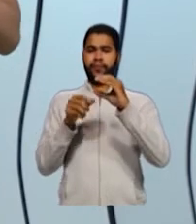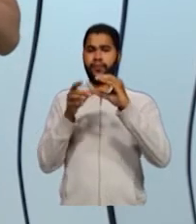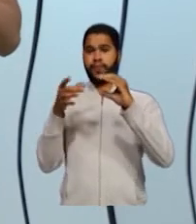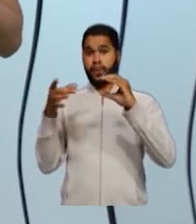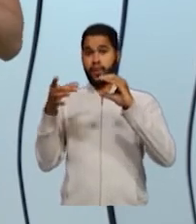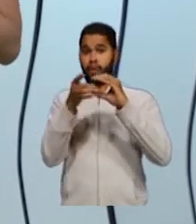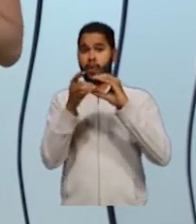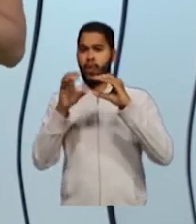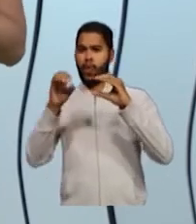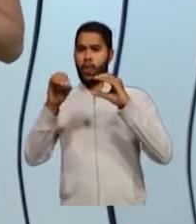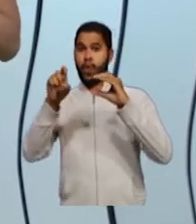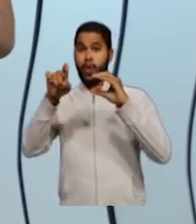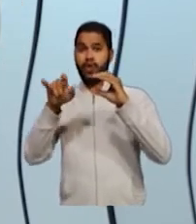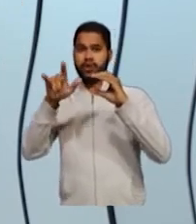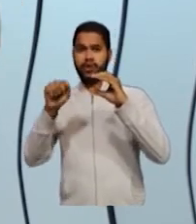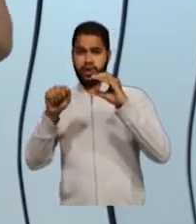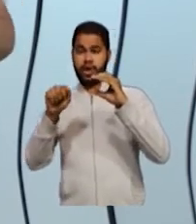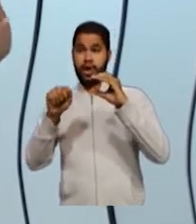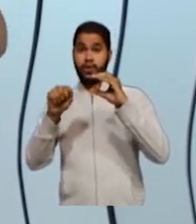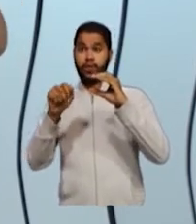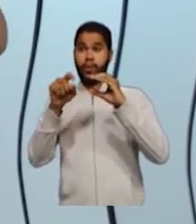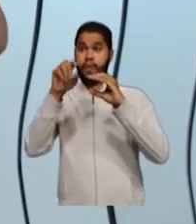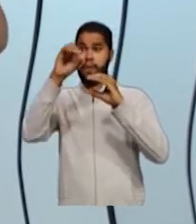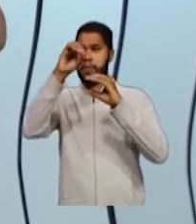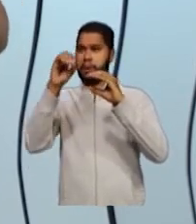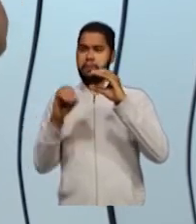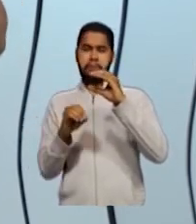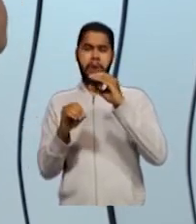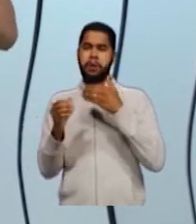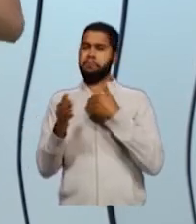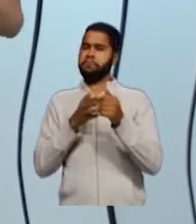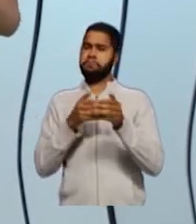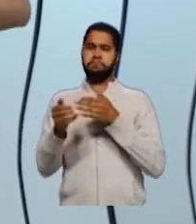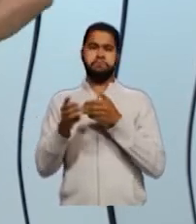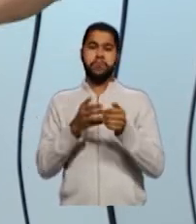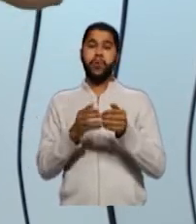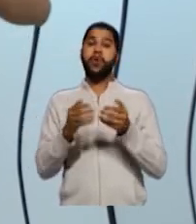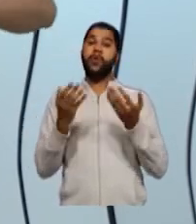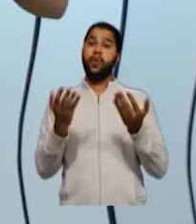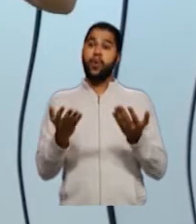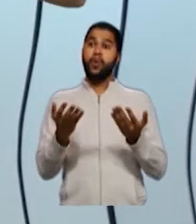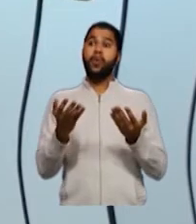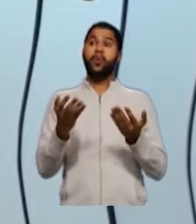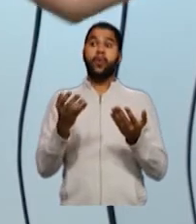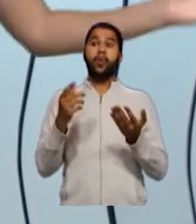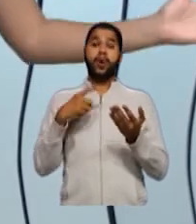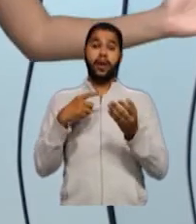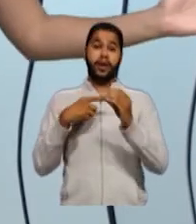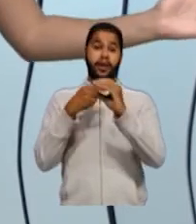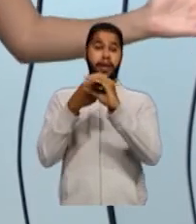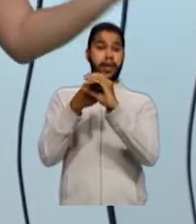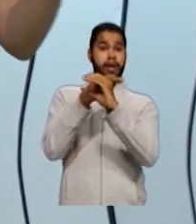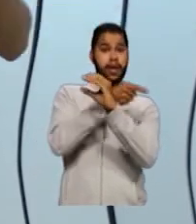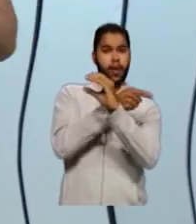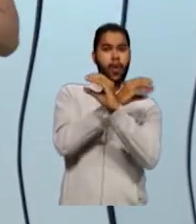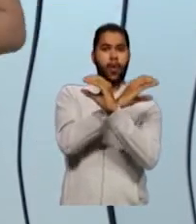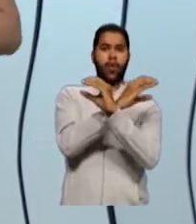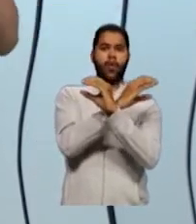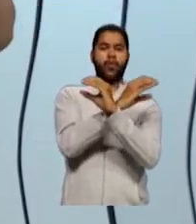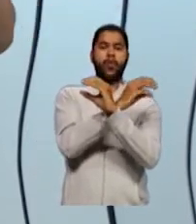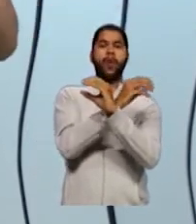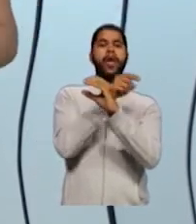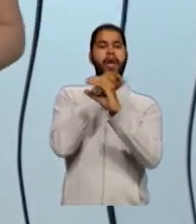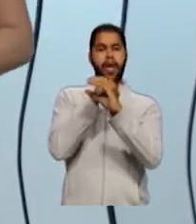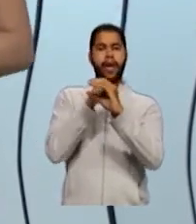ligante diferente, e é uma dupla, também não me importa. O que me importa é que eu tenho um carbono à minha esquerda. Então, ele é um